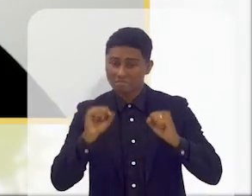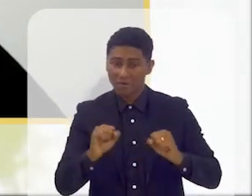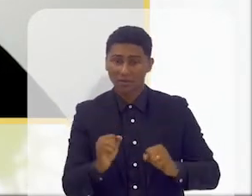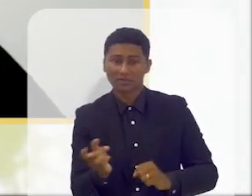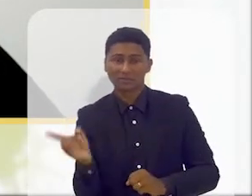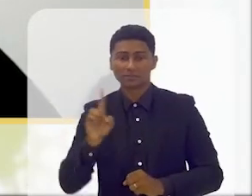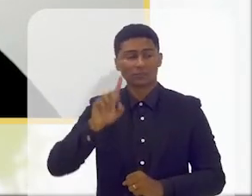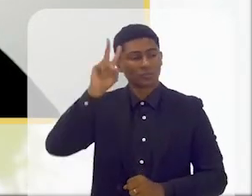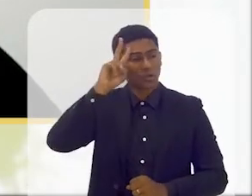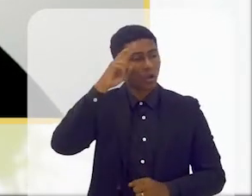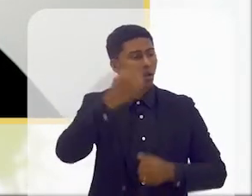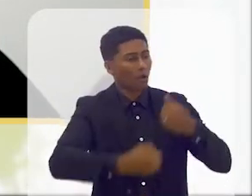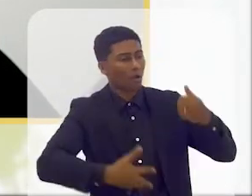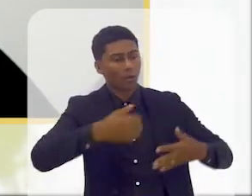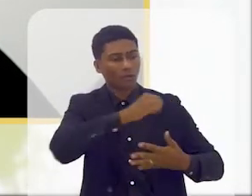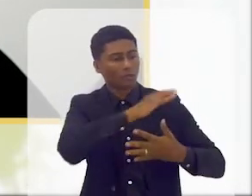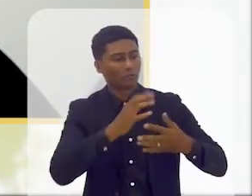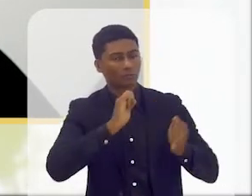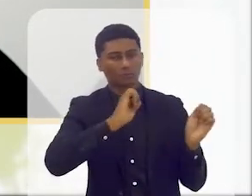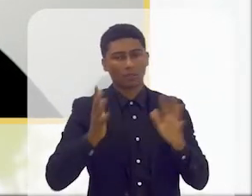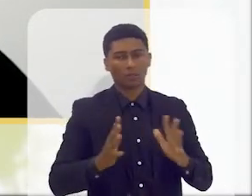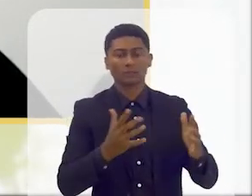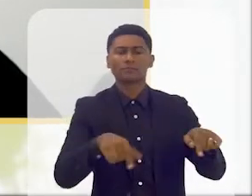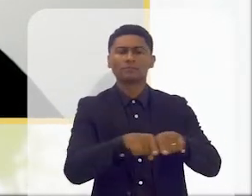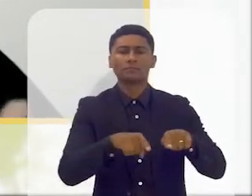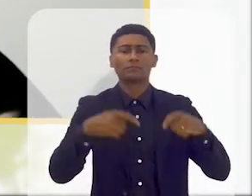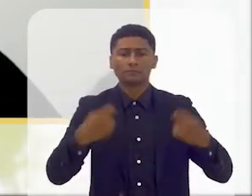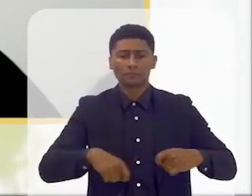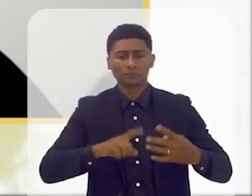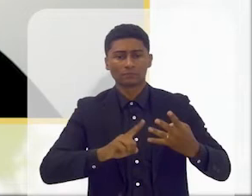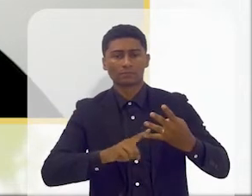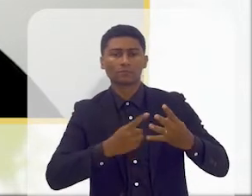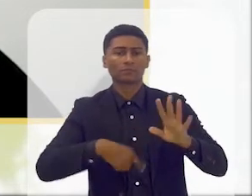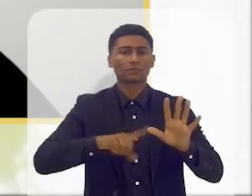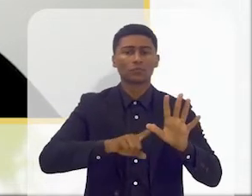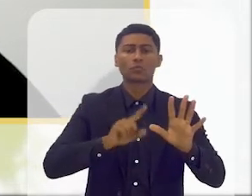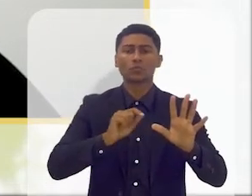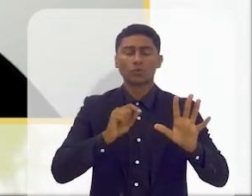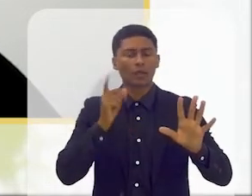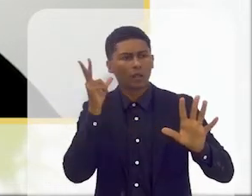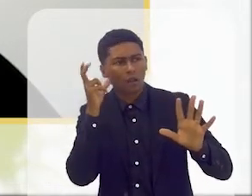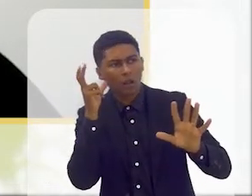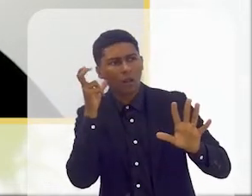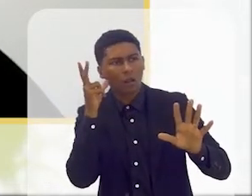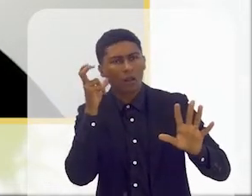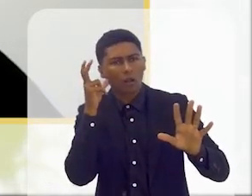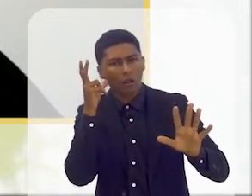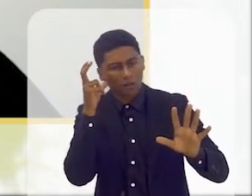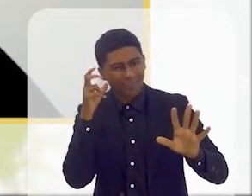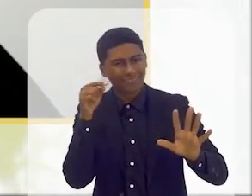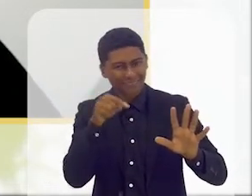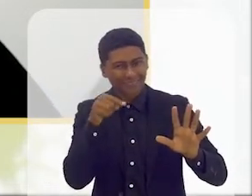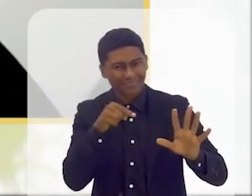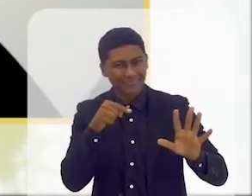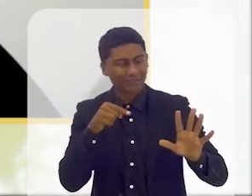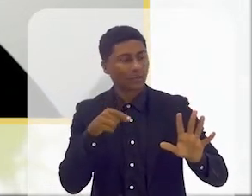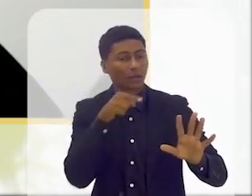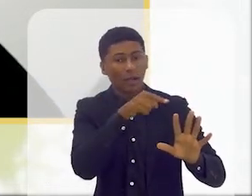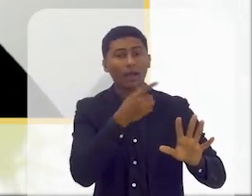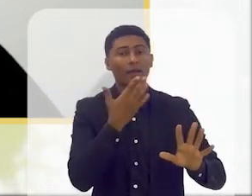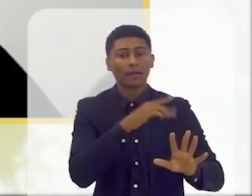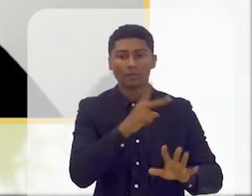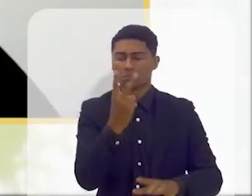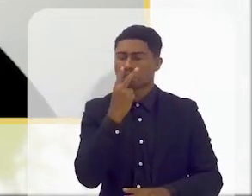porque há crianças que não conseguem ter acesso ao braio e que ainda não conseguem dominar. e também